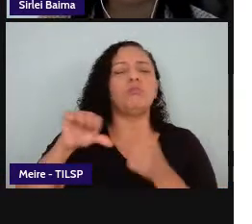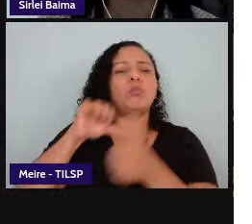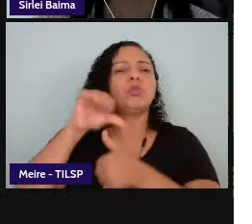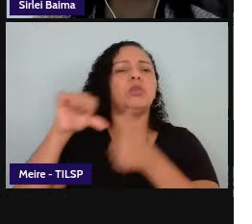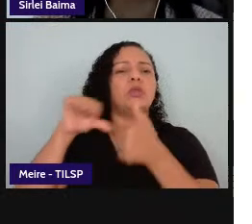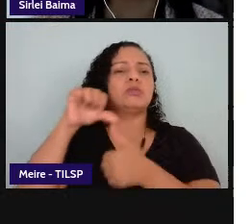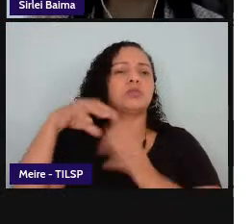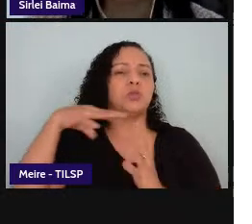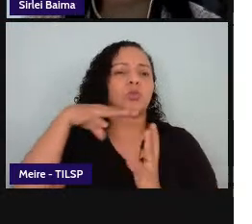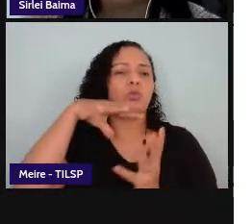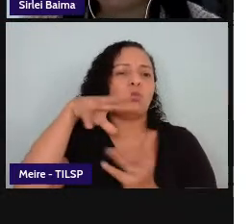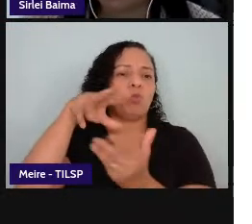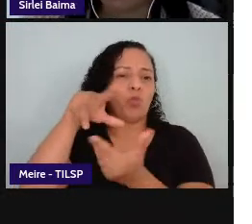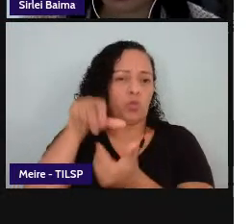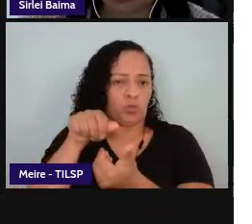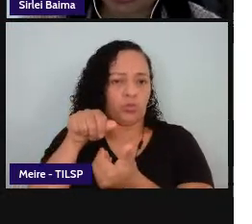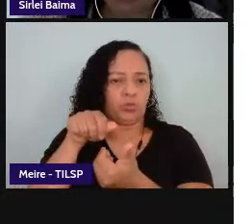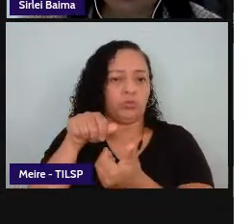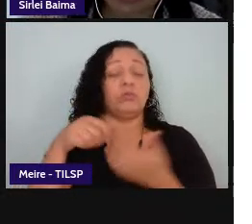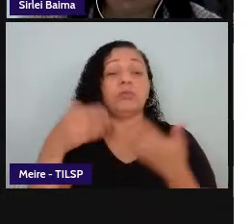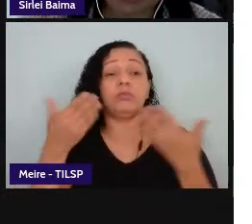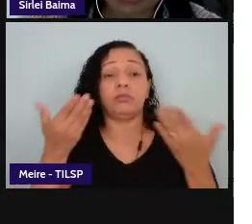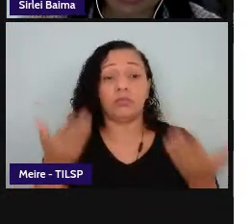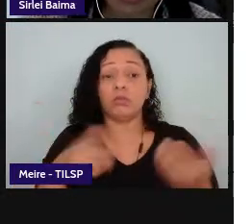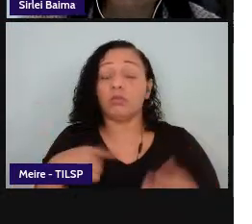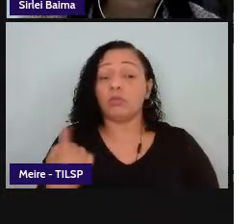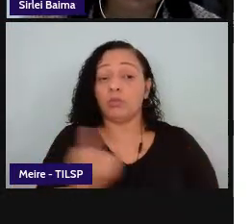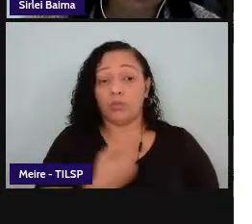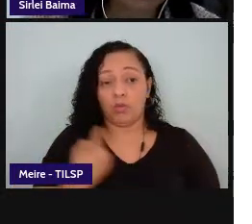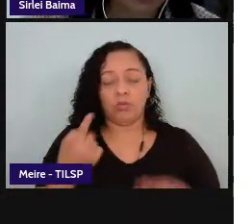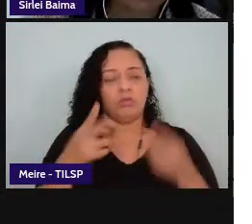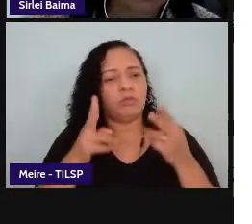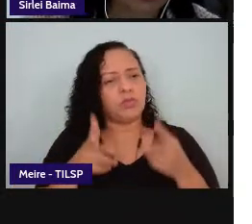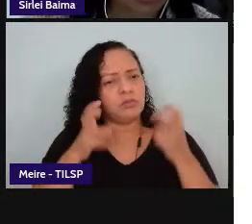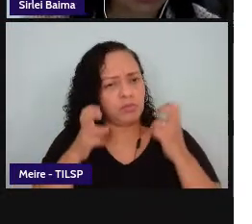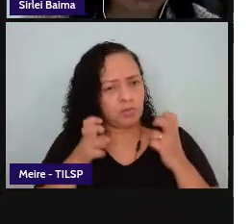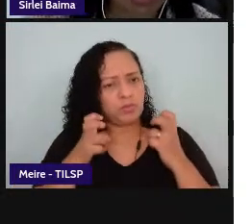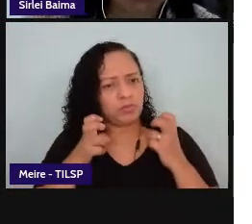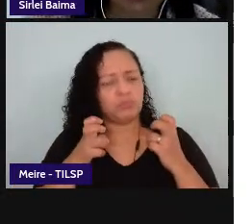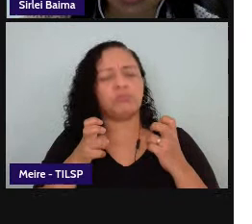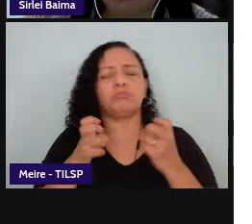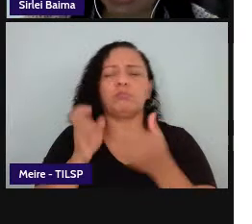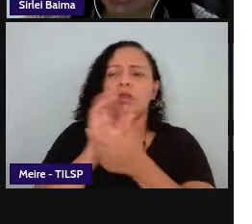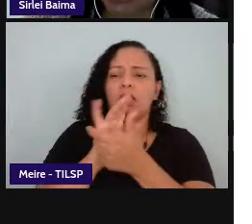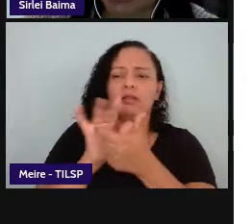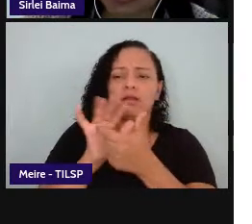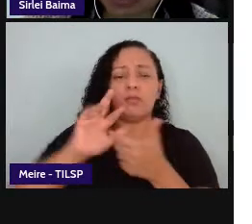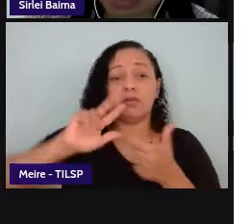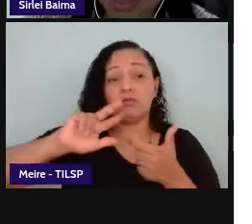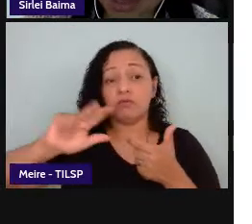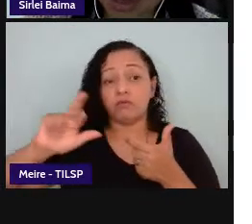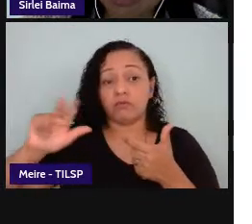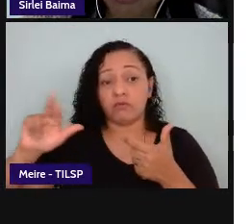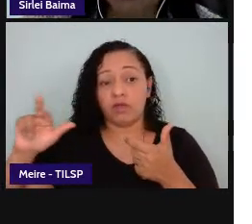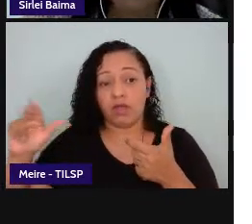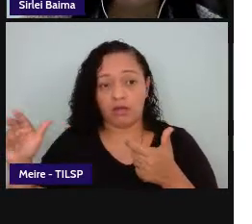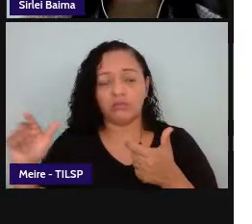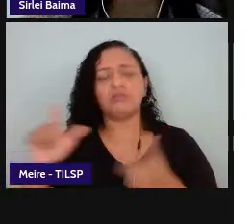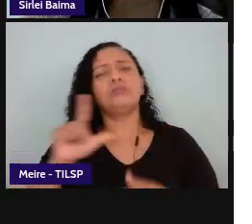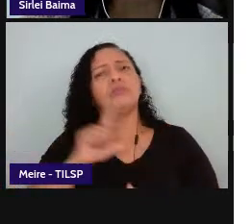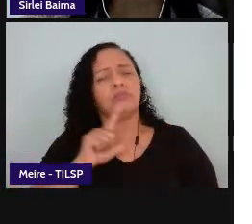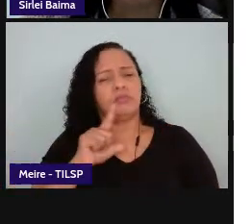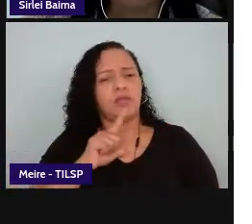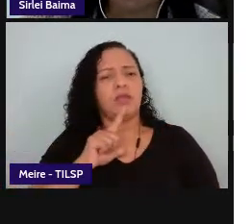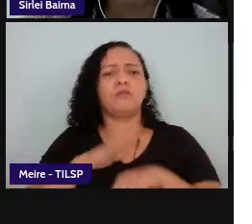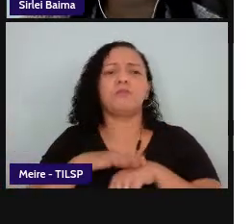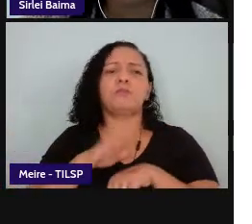diversidade nesse sentido a gente percebe que essa lógica dos multiletramentos ela vai dando muito mais